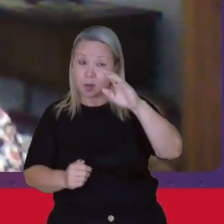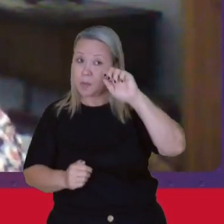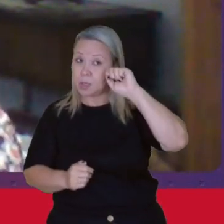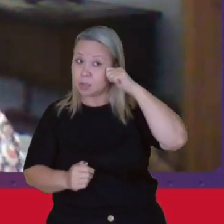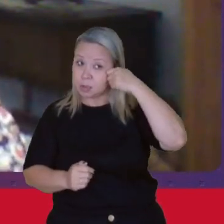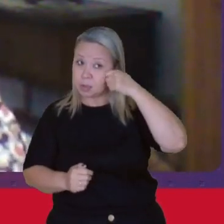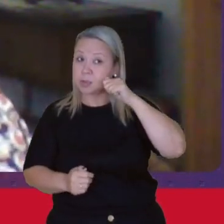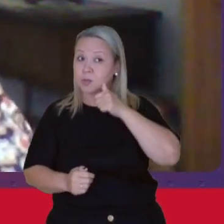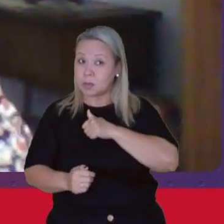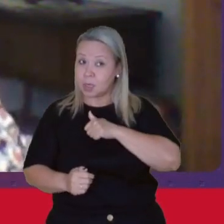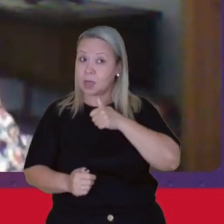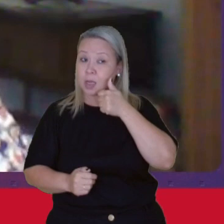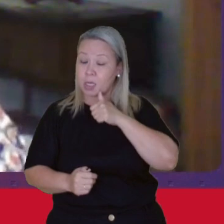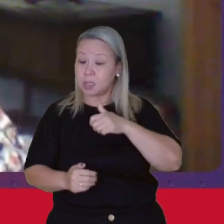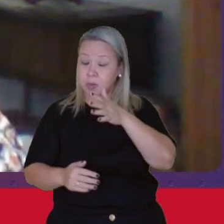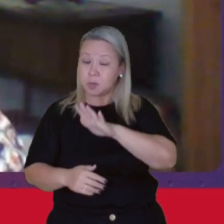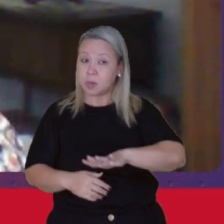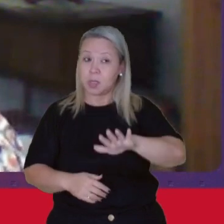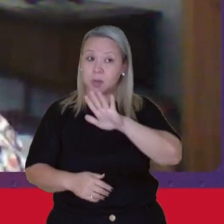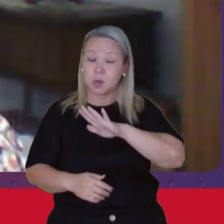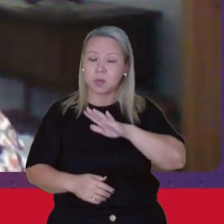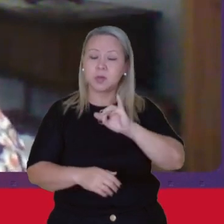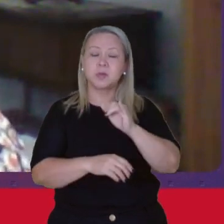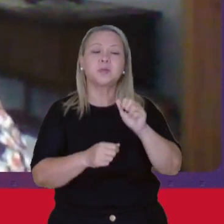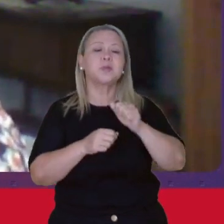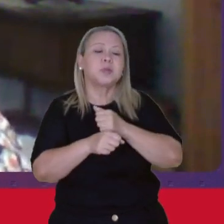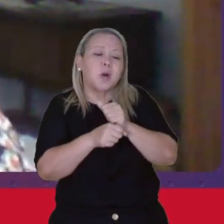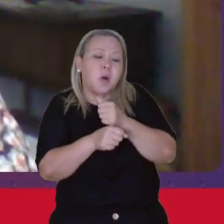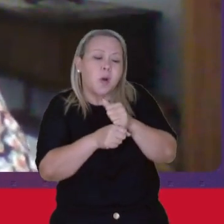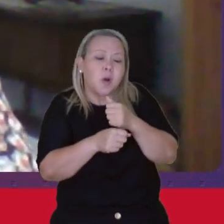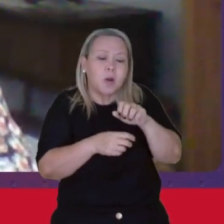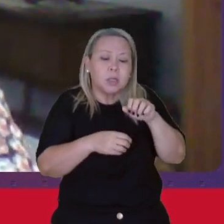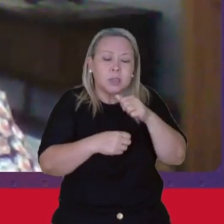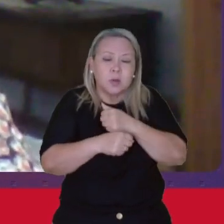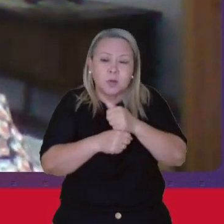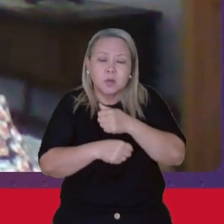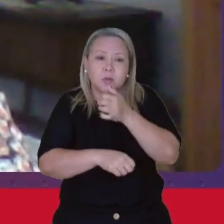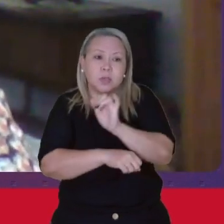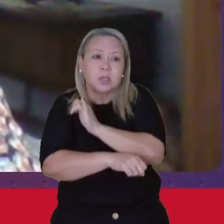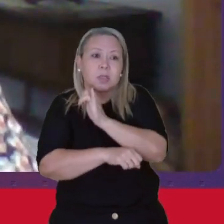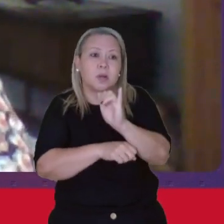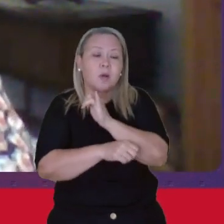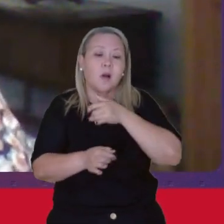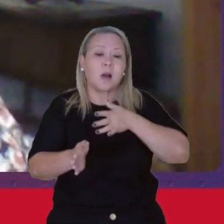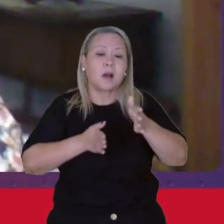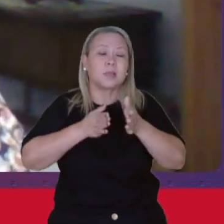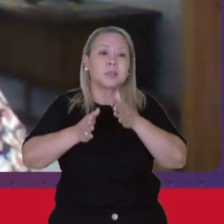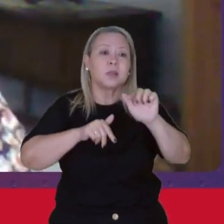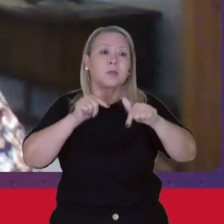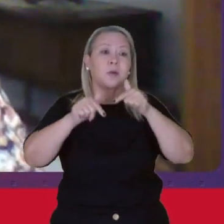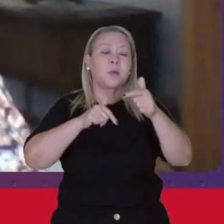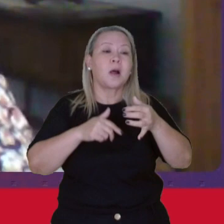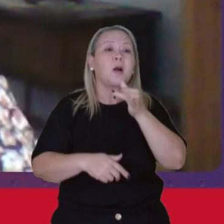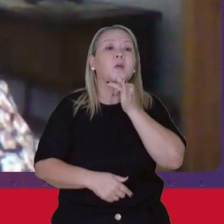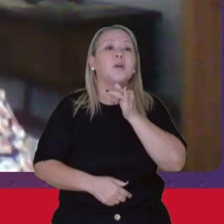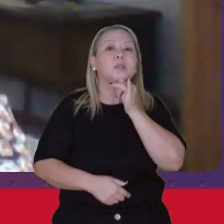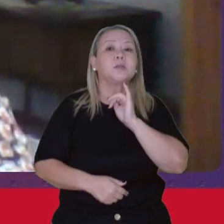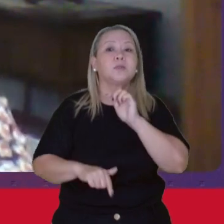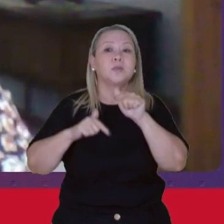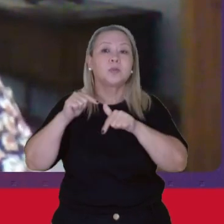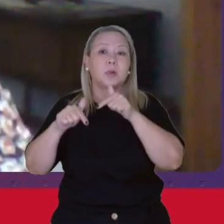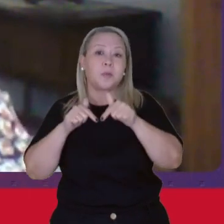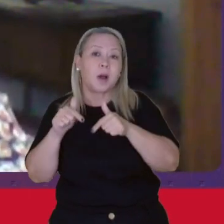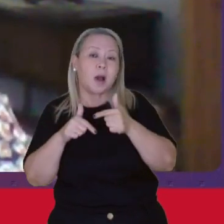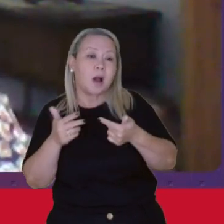Tiveram que construir estratégias para acessar o trabalho Por exemplo, o trabalho